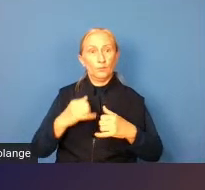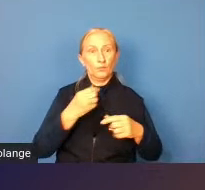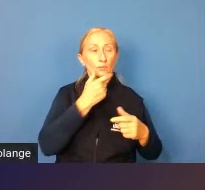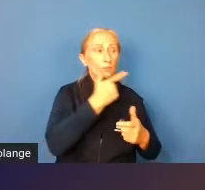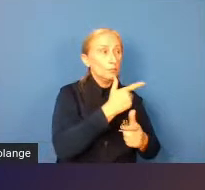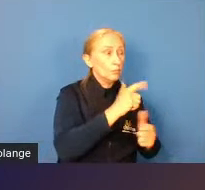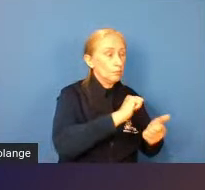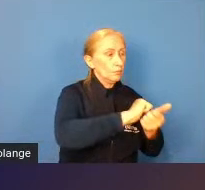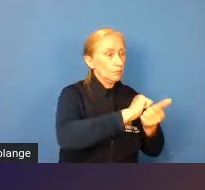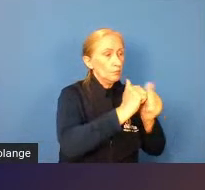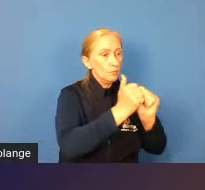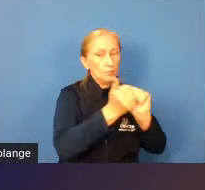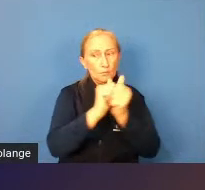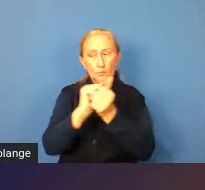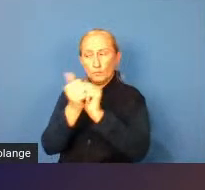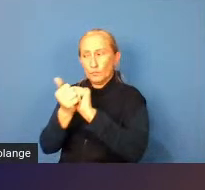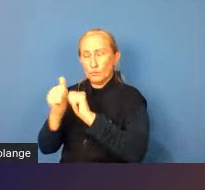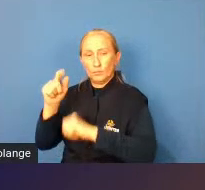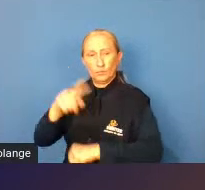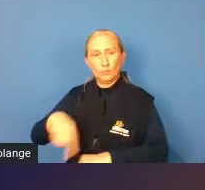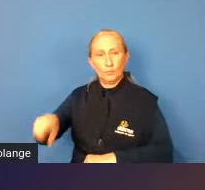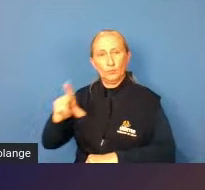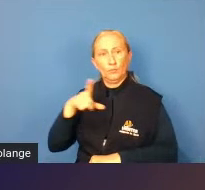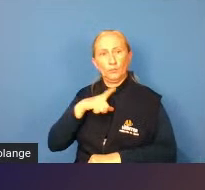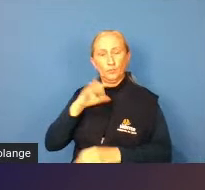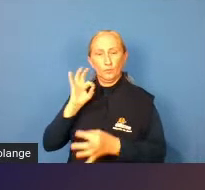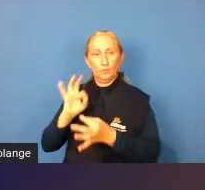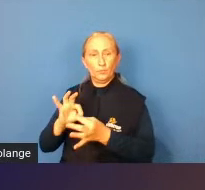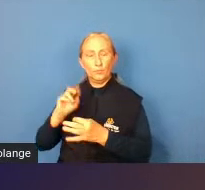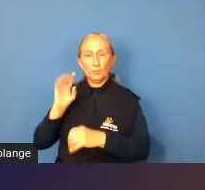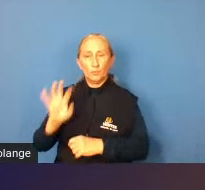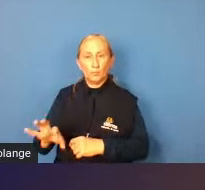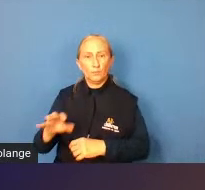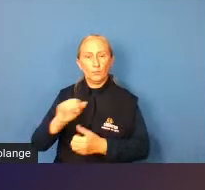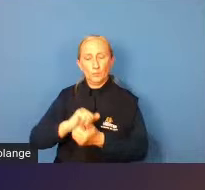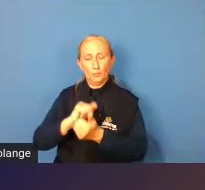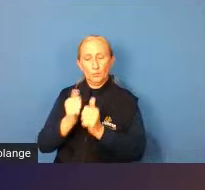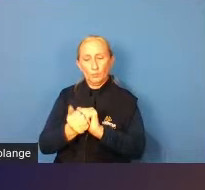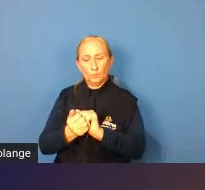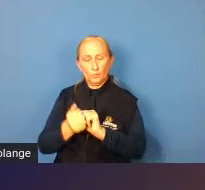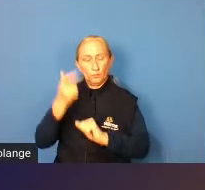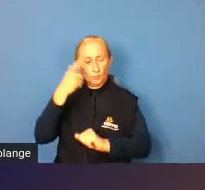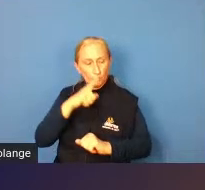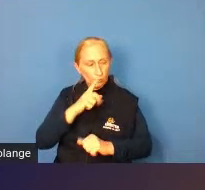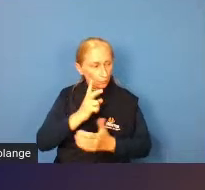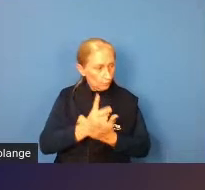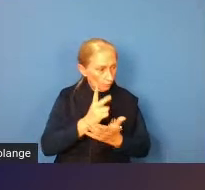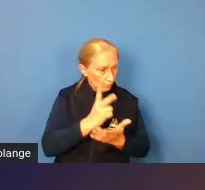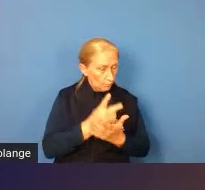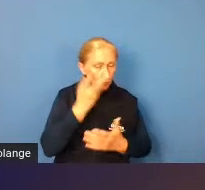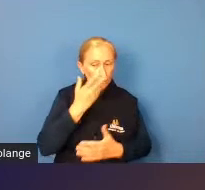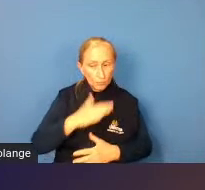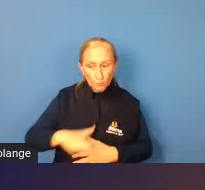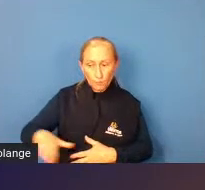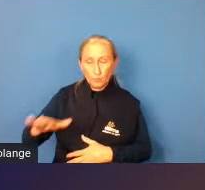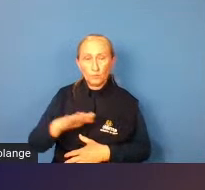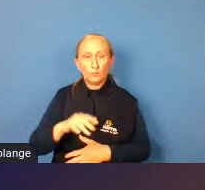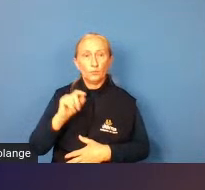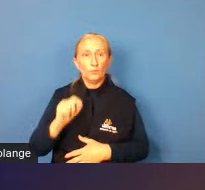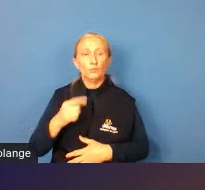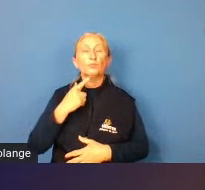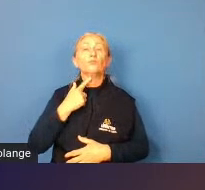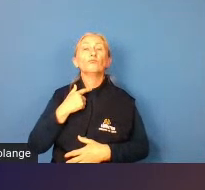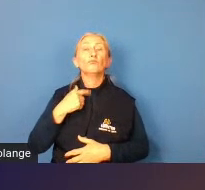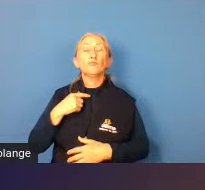adaptações depois vai ter um vai ter específico sobre isso adaptar para a gente conseguir manter a criança com